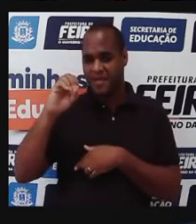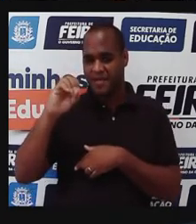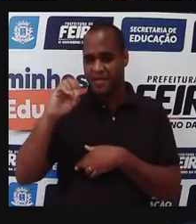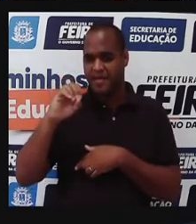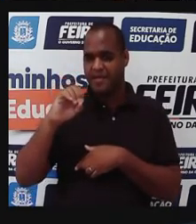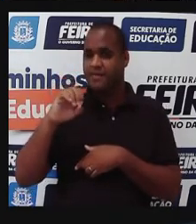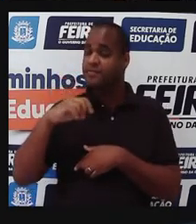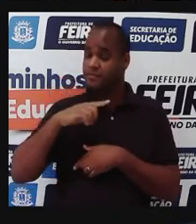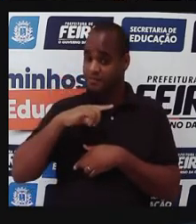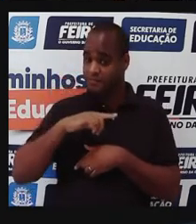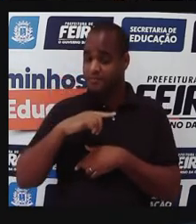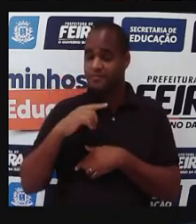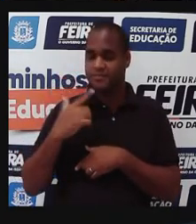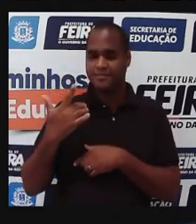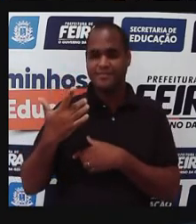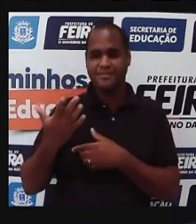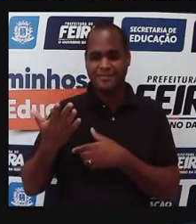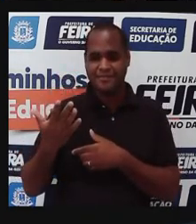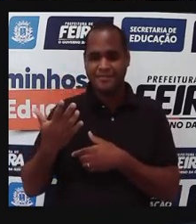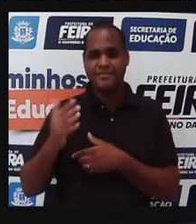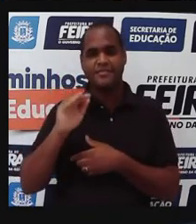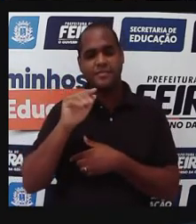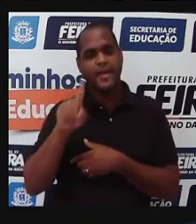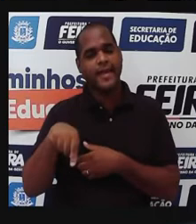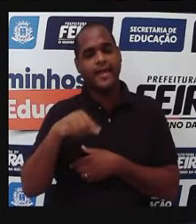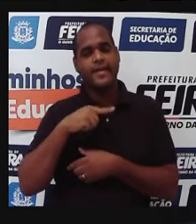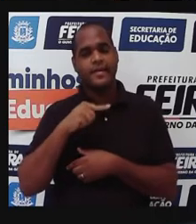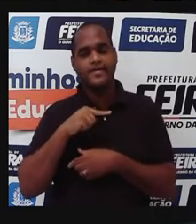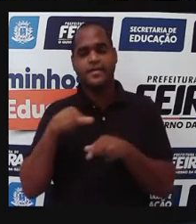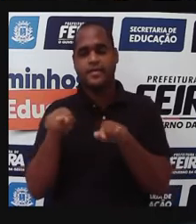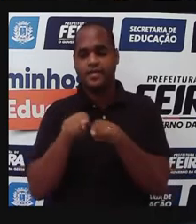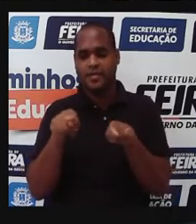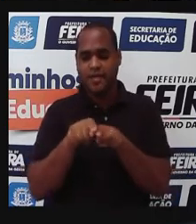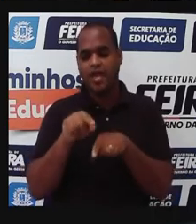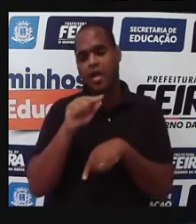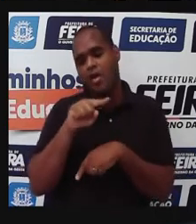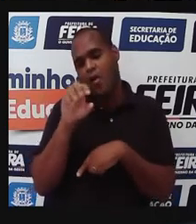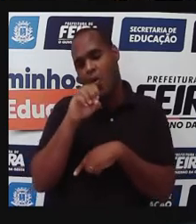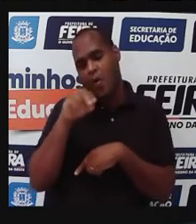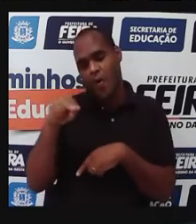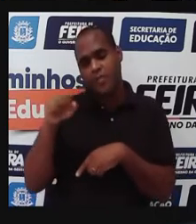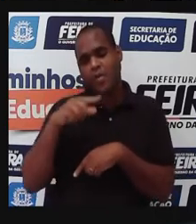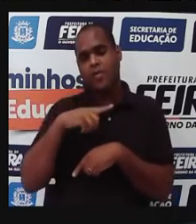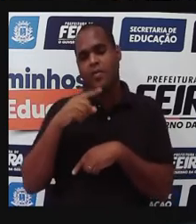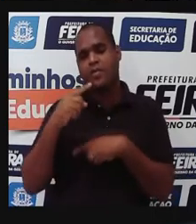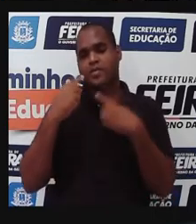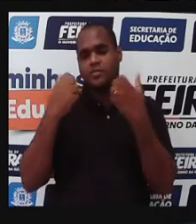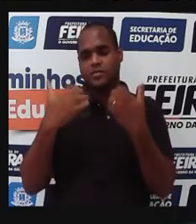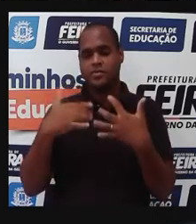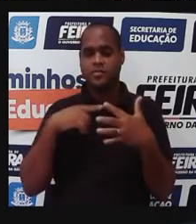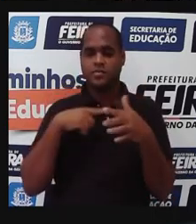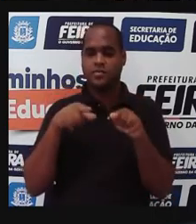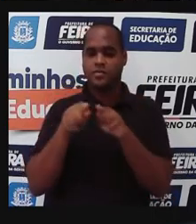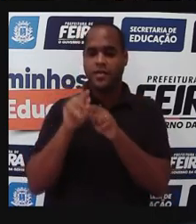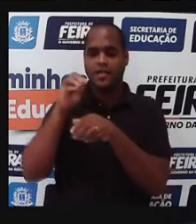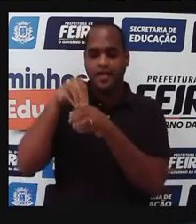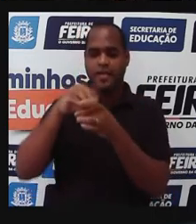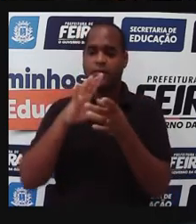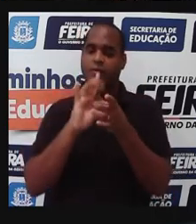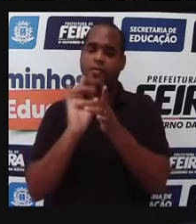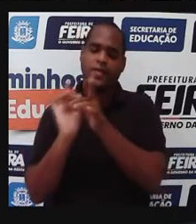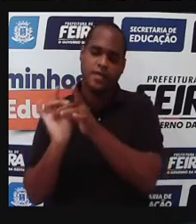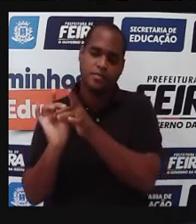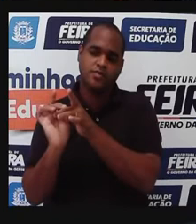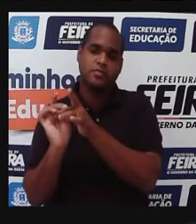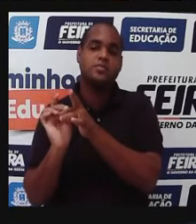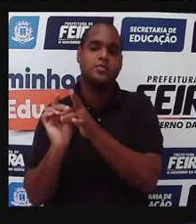sobre os vetores, né? Então, ela também é uma zoonose, né, se a gente for botar dentro do contexto lá,